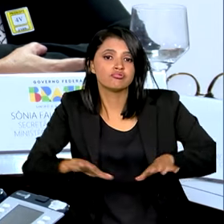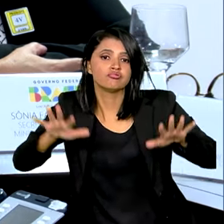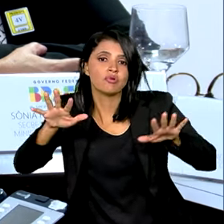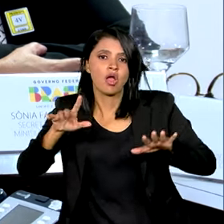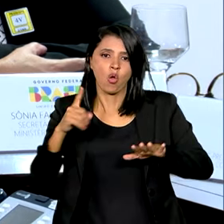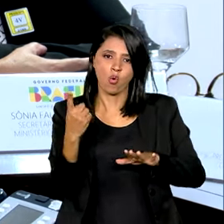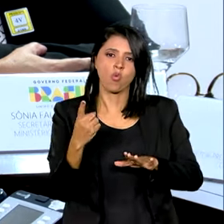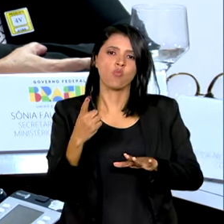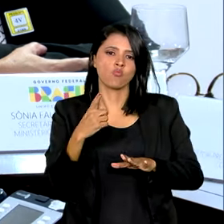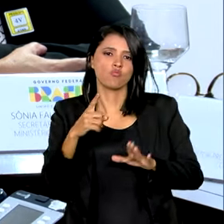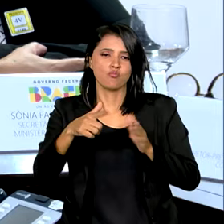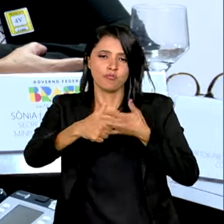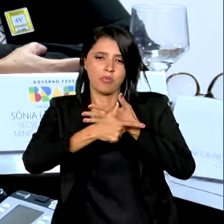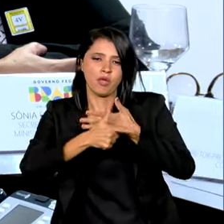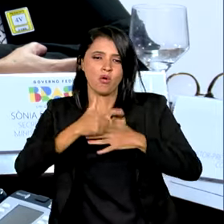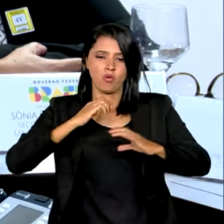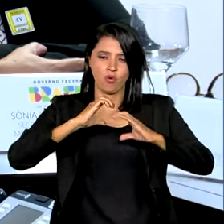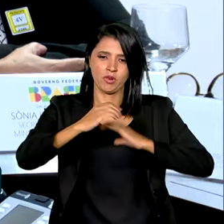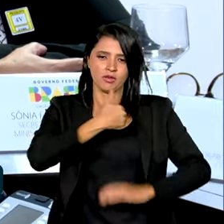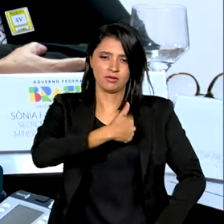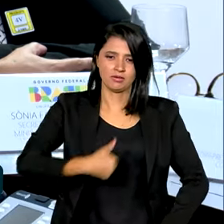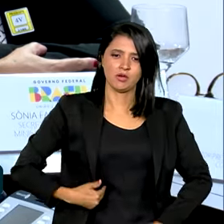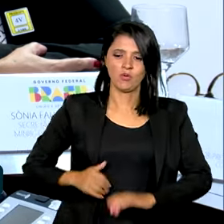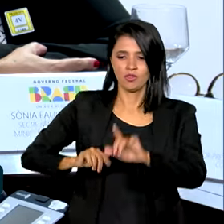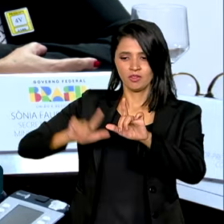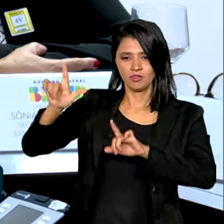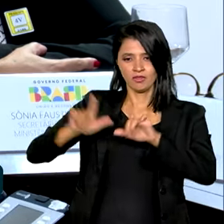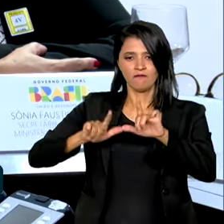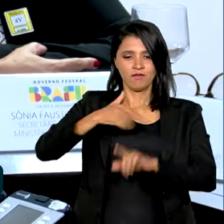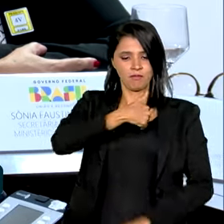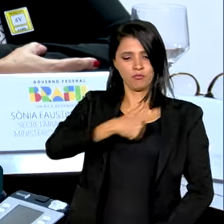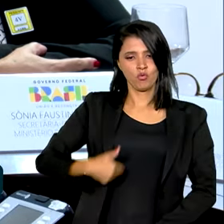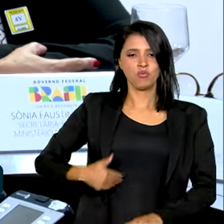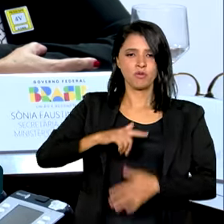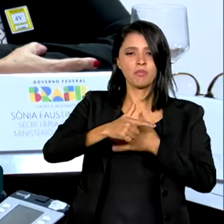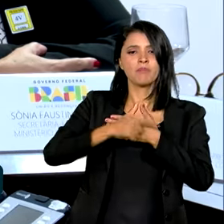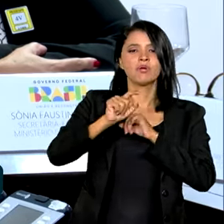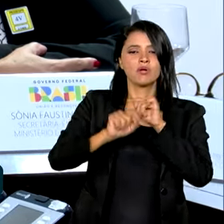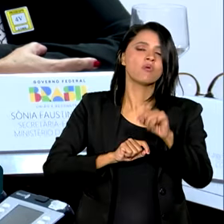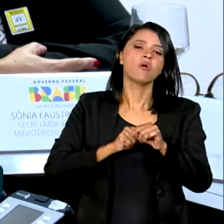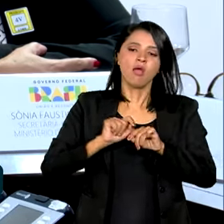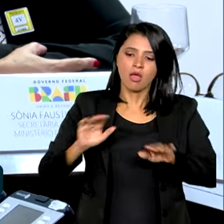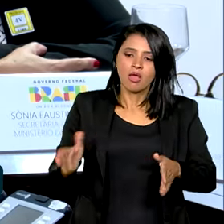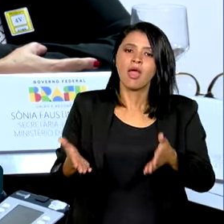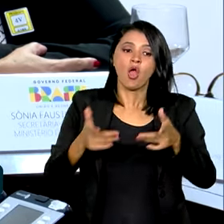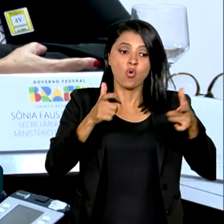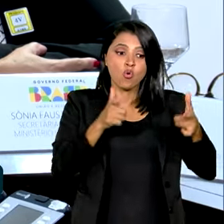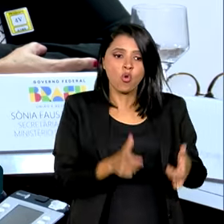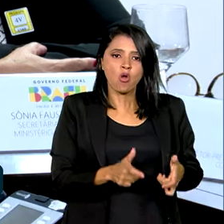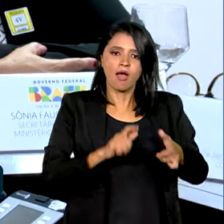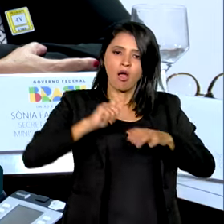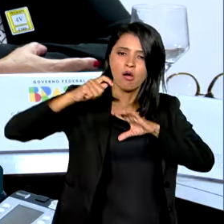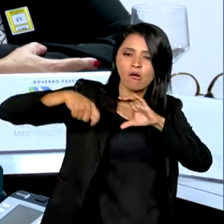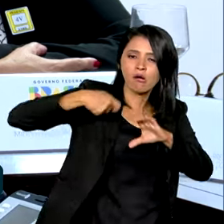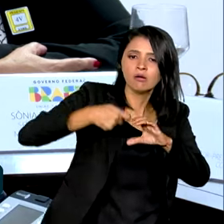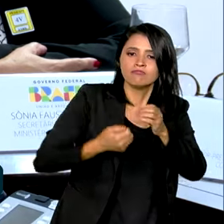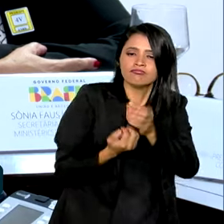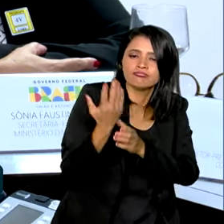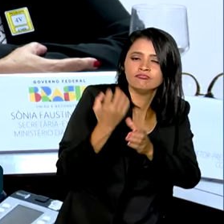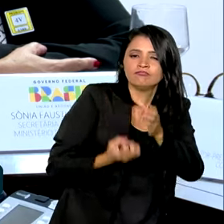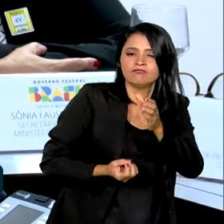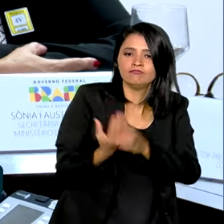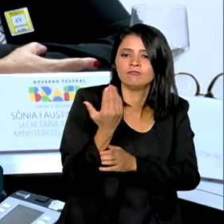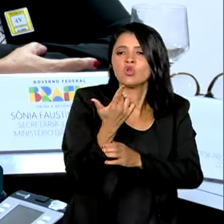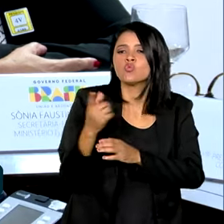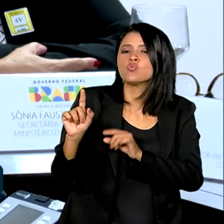comunicação pública, uma das funções da TV pública é o fomento à produção local. Então, em última